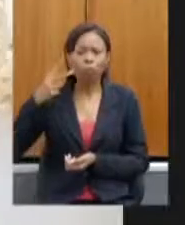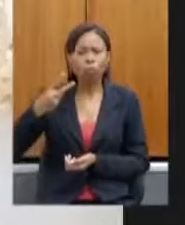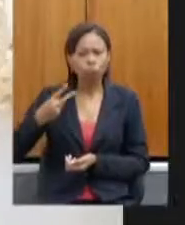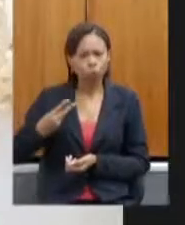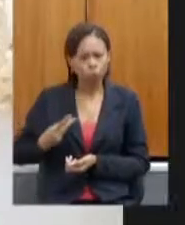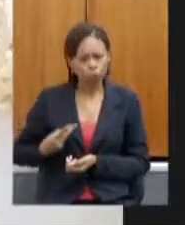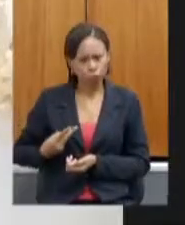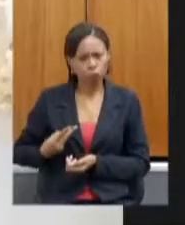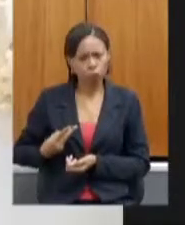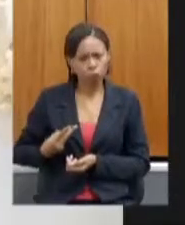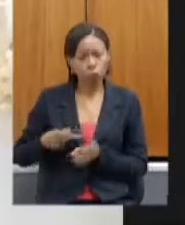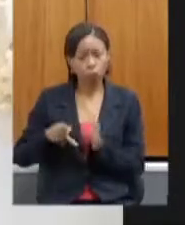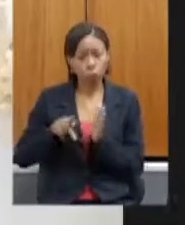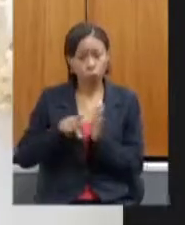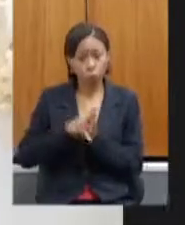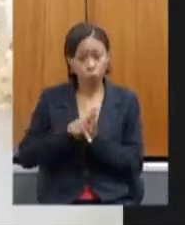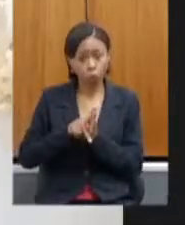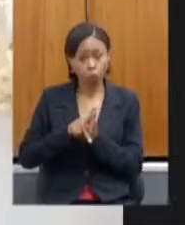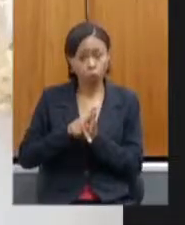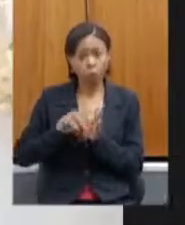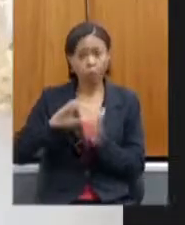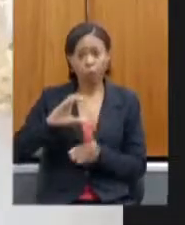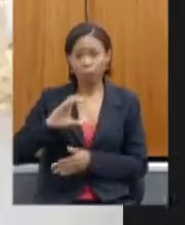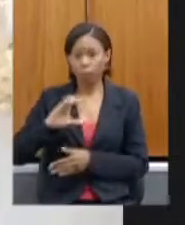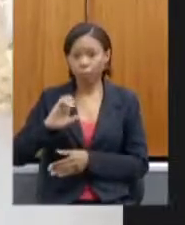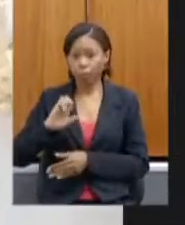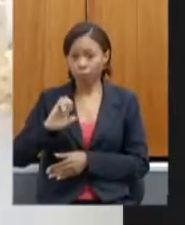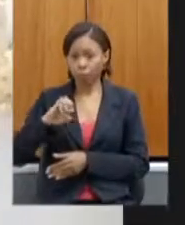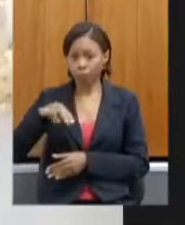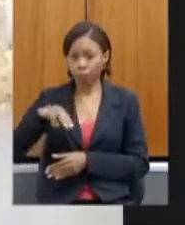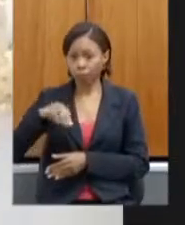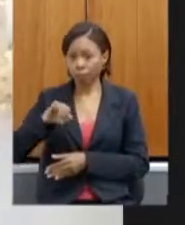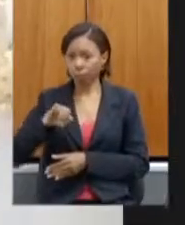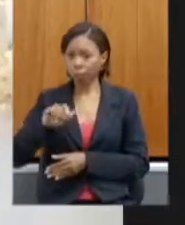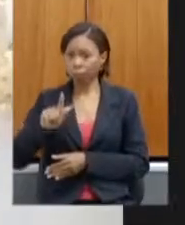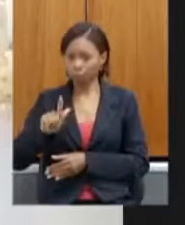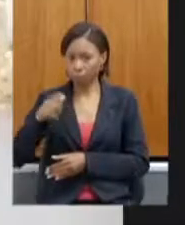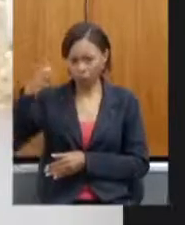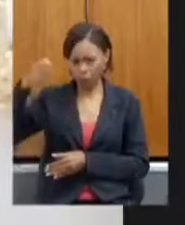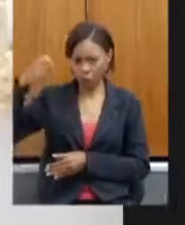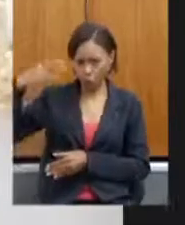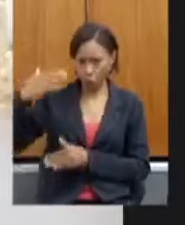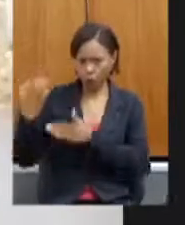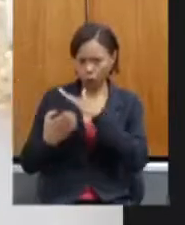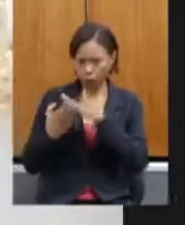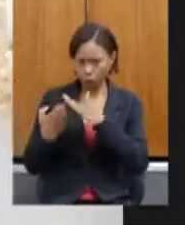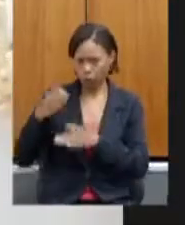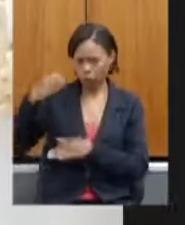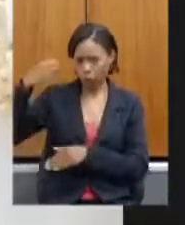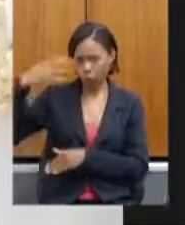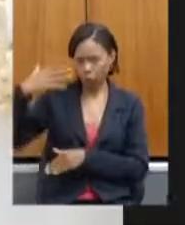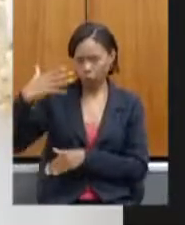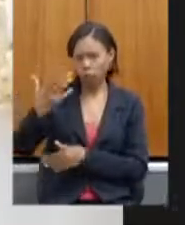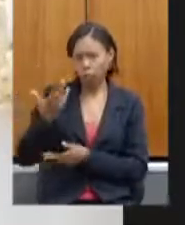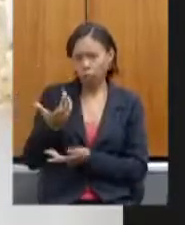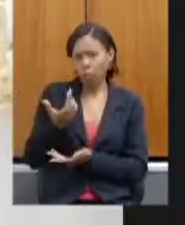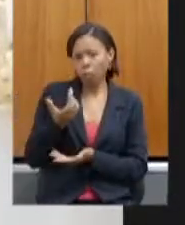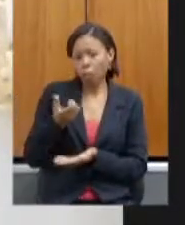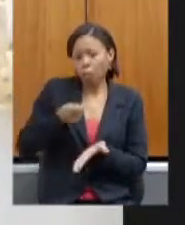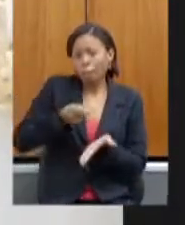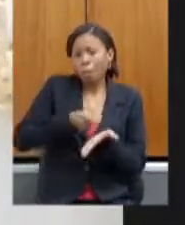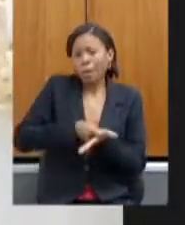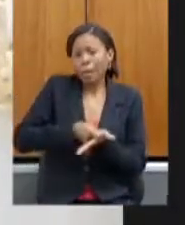da companhia de energia, a CEMIG, da tarifação desses beneficiários como irrigante,